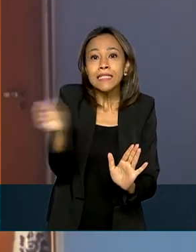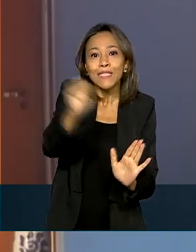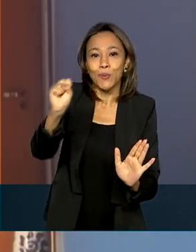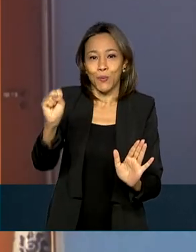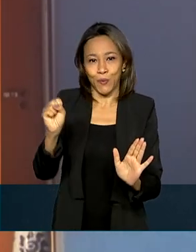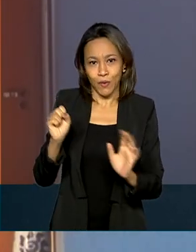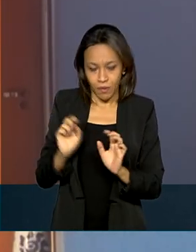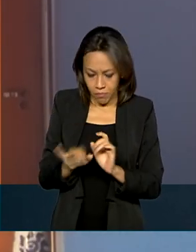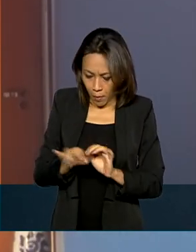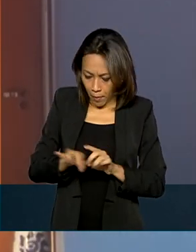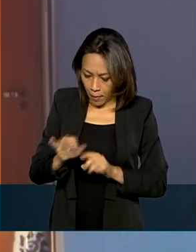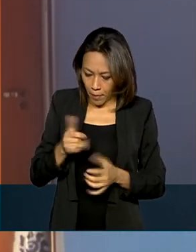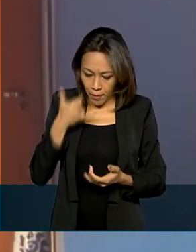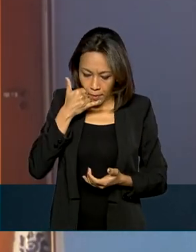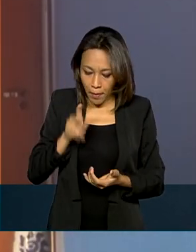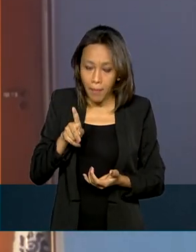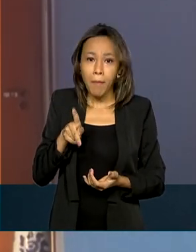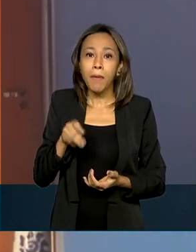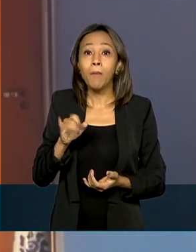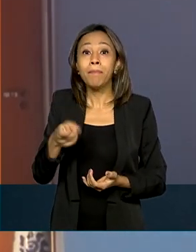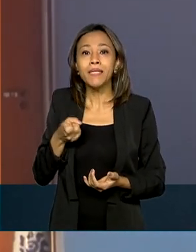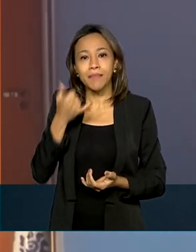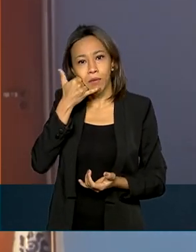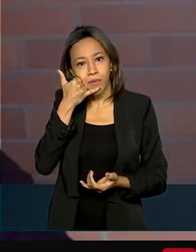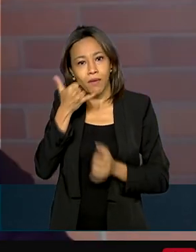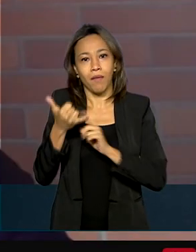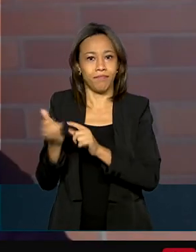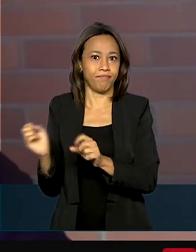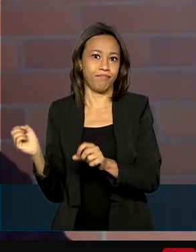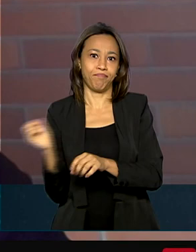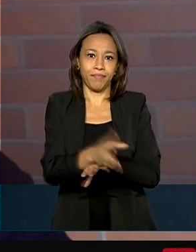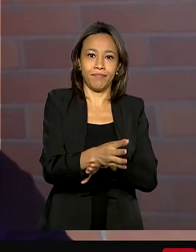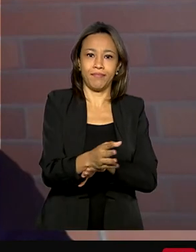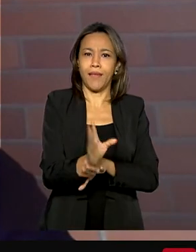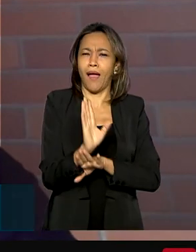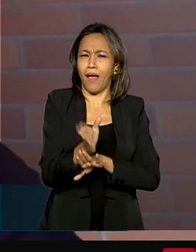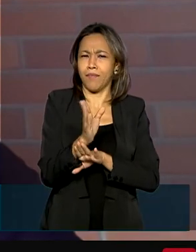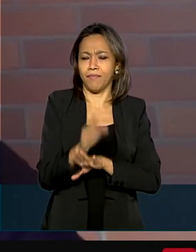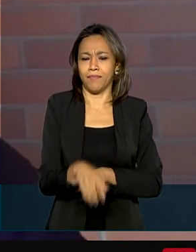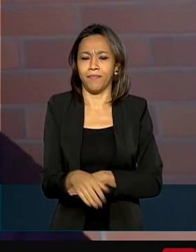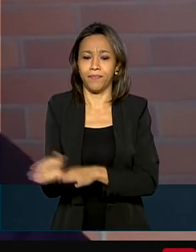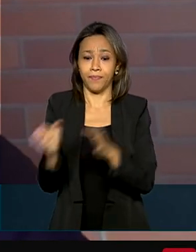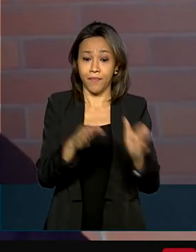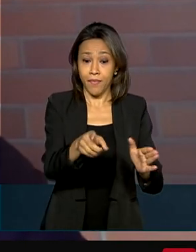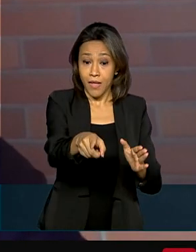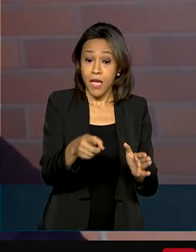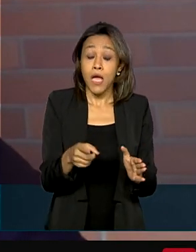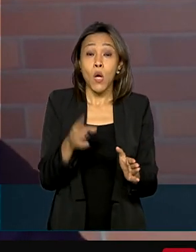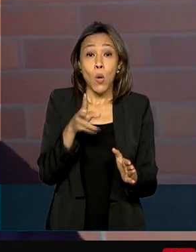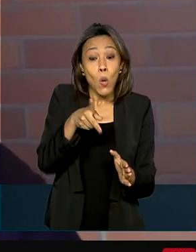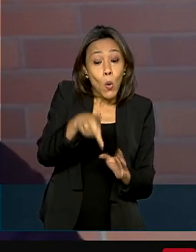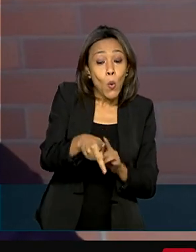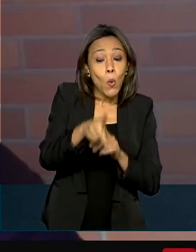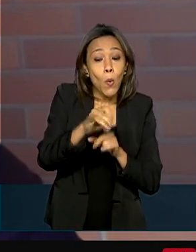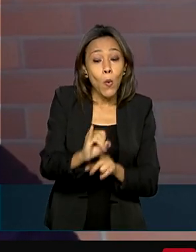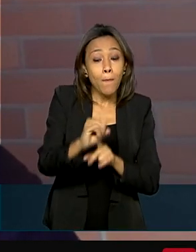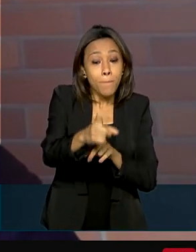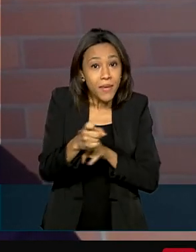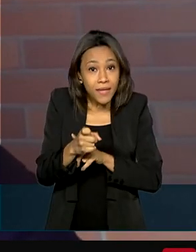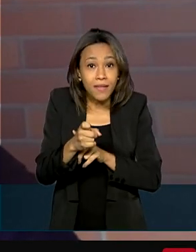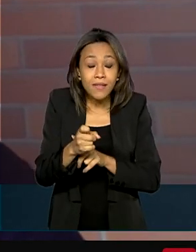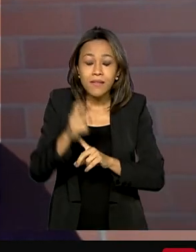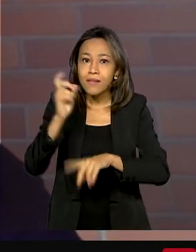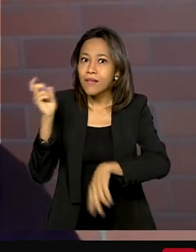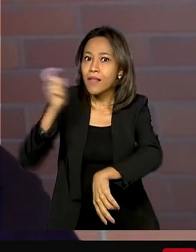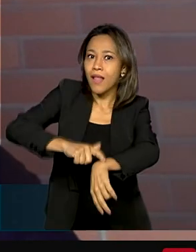transação for autorizada pelo celular, por exemplo. Sem dúvida nenhuma, o PIX é o primeiro passo desse arranjo de pagamentos